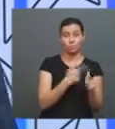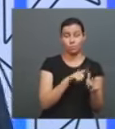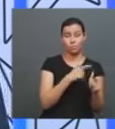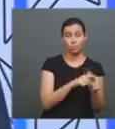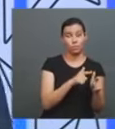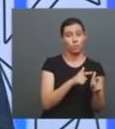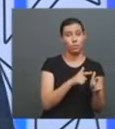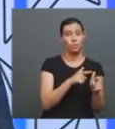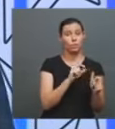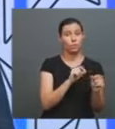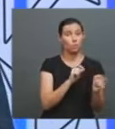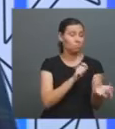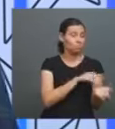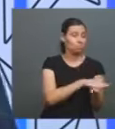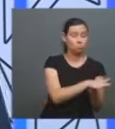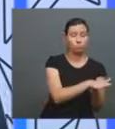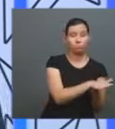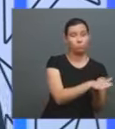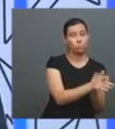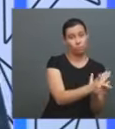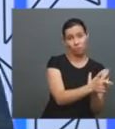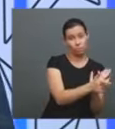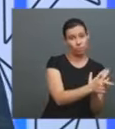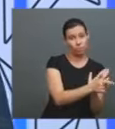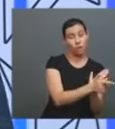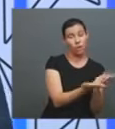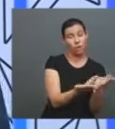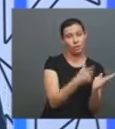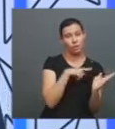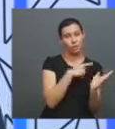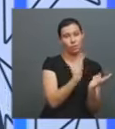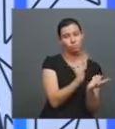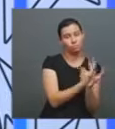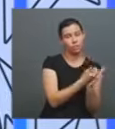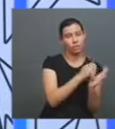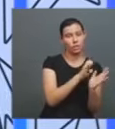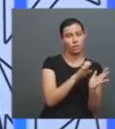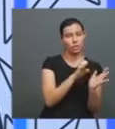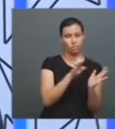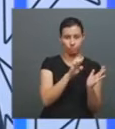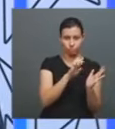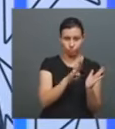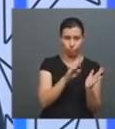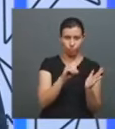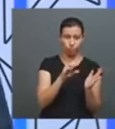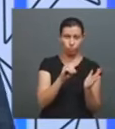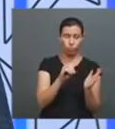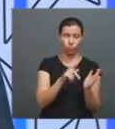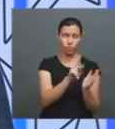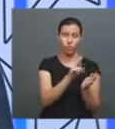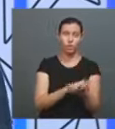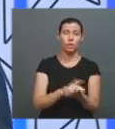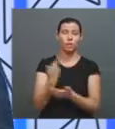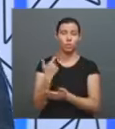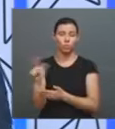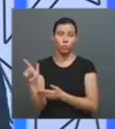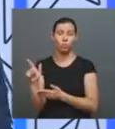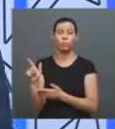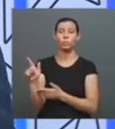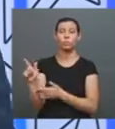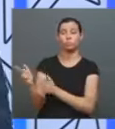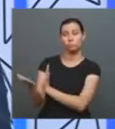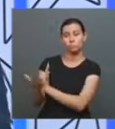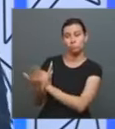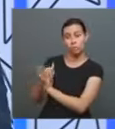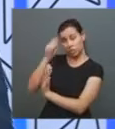da crise do impresso, que é a com o e-book, a crise da legitimidade, que é uma das questões, e uma questão que eu sempre